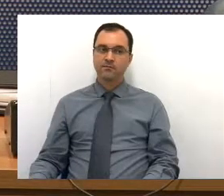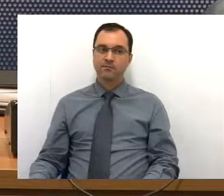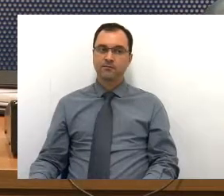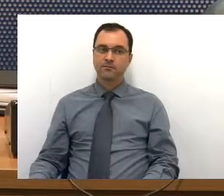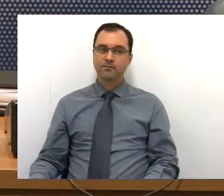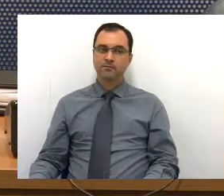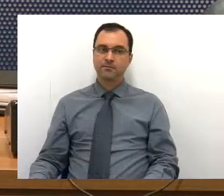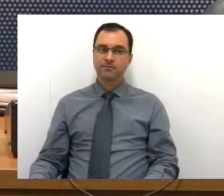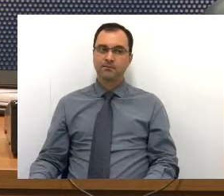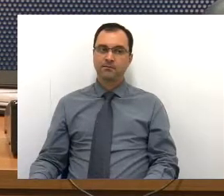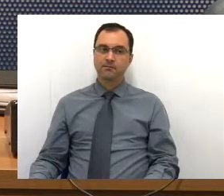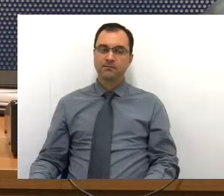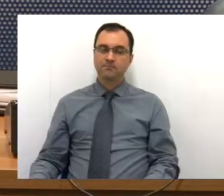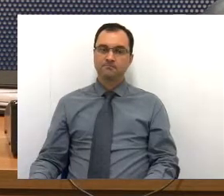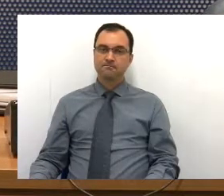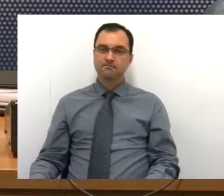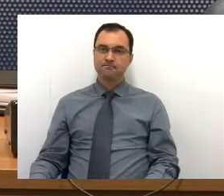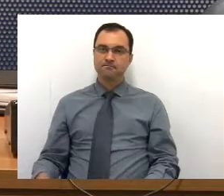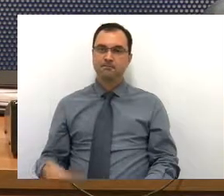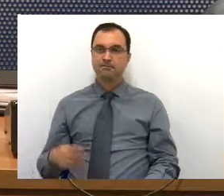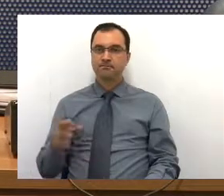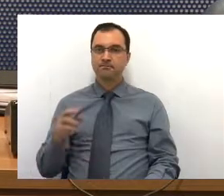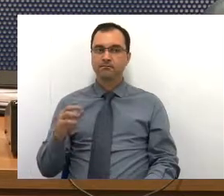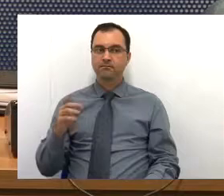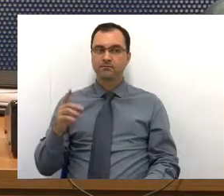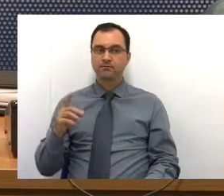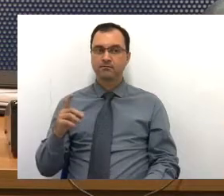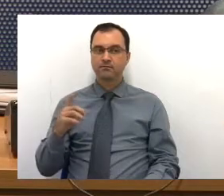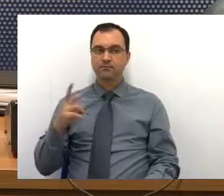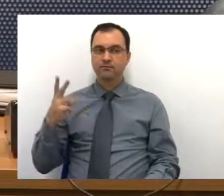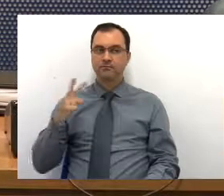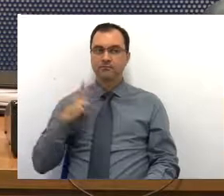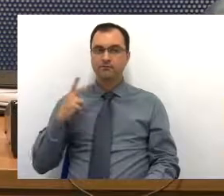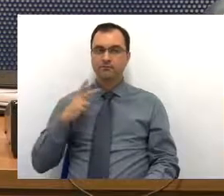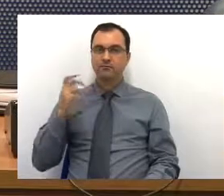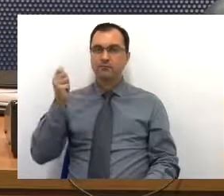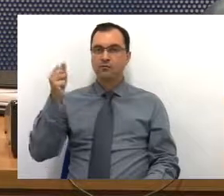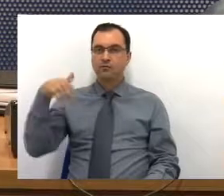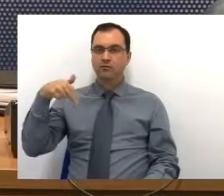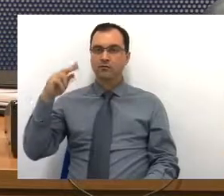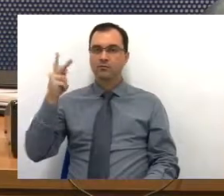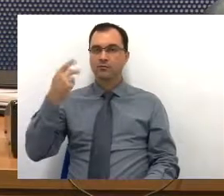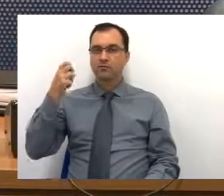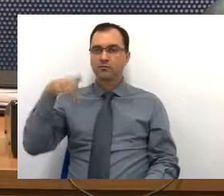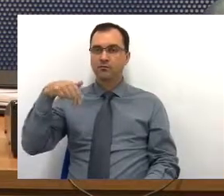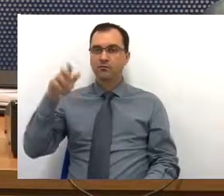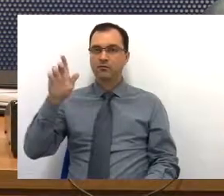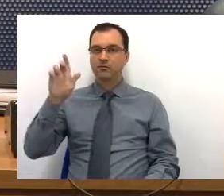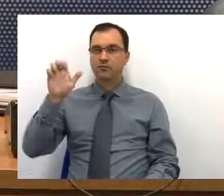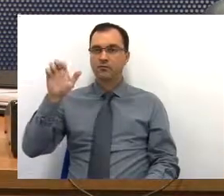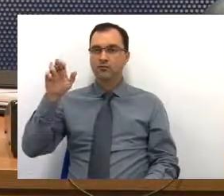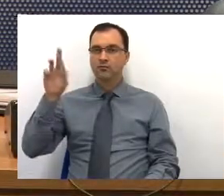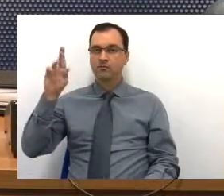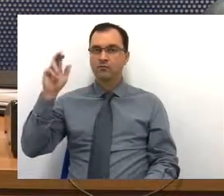é dona também da Anhanguera, que comprou a Torricelli.